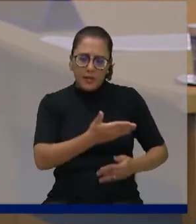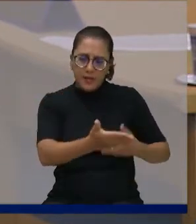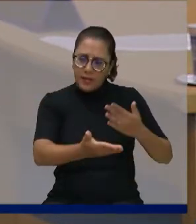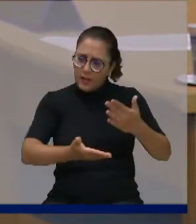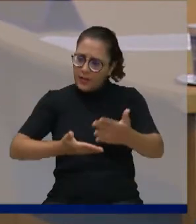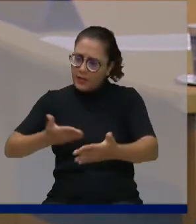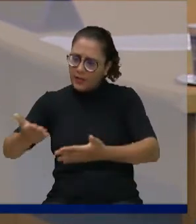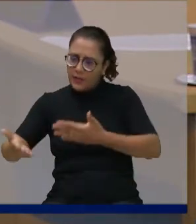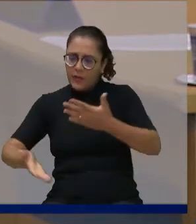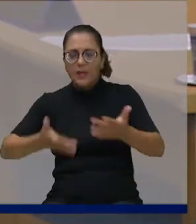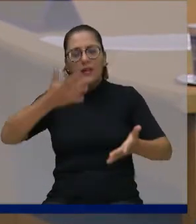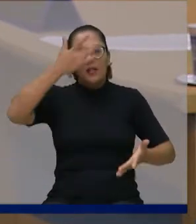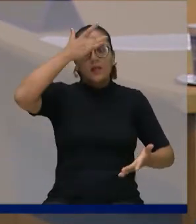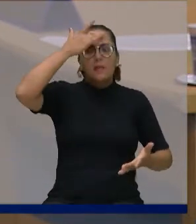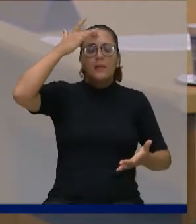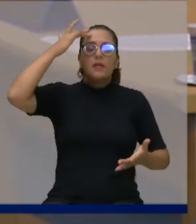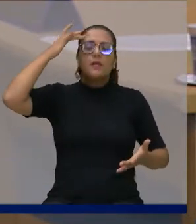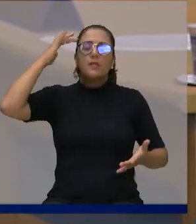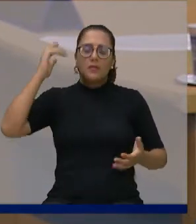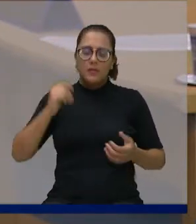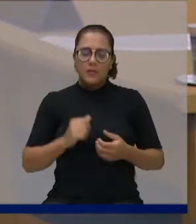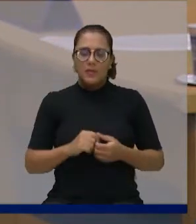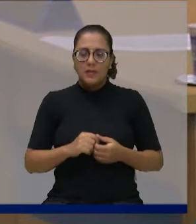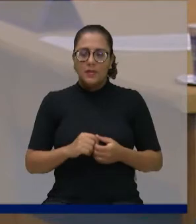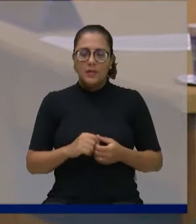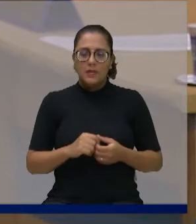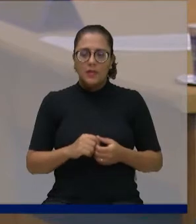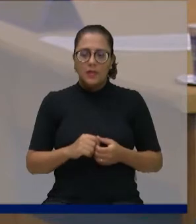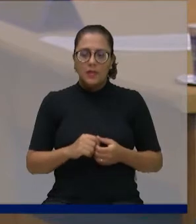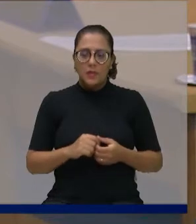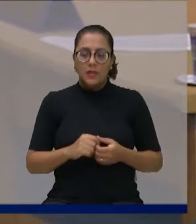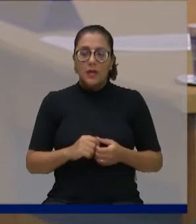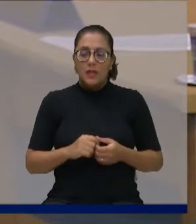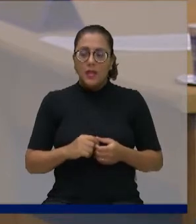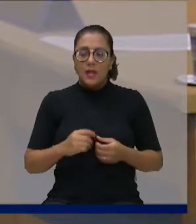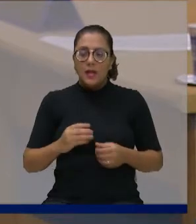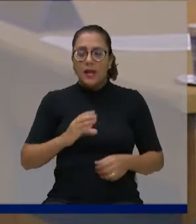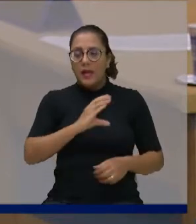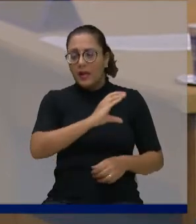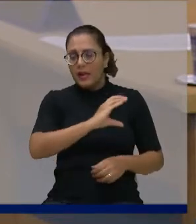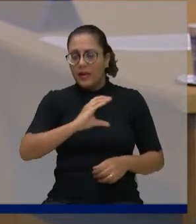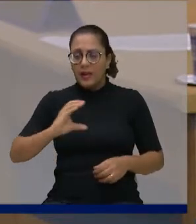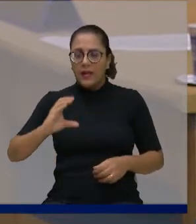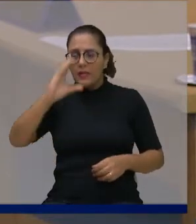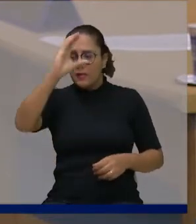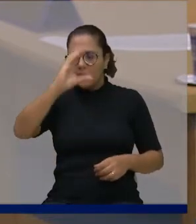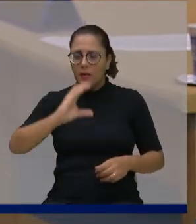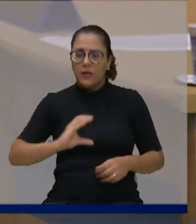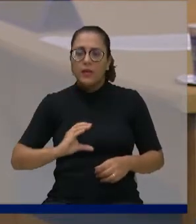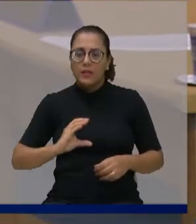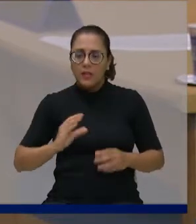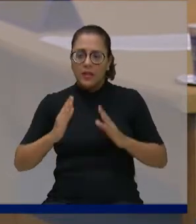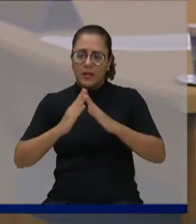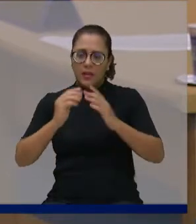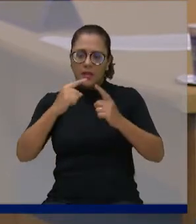nada em troca. Frequentava a comunidade católica, servindo na Santa Igreja